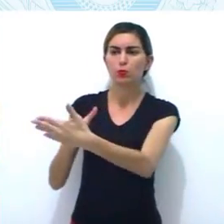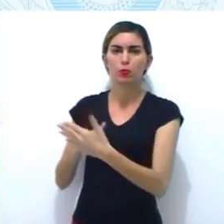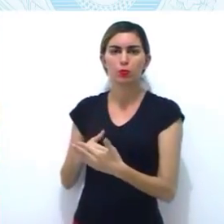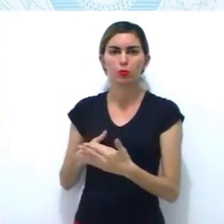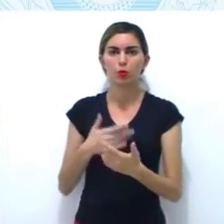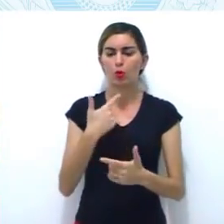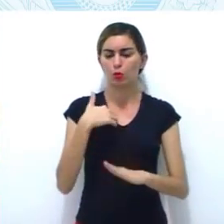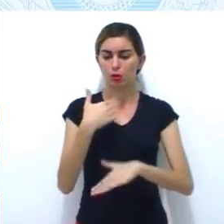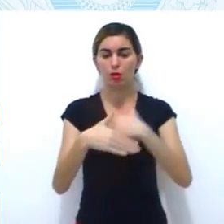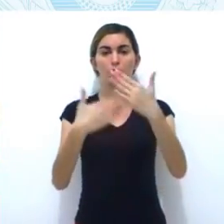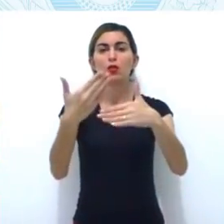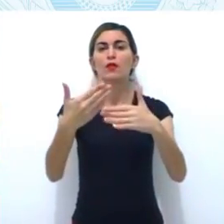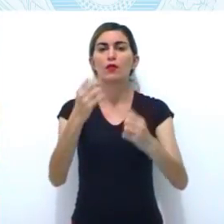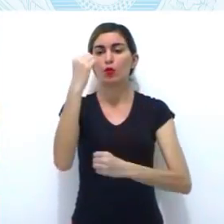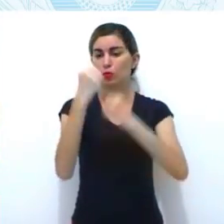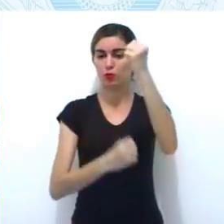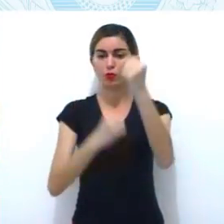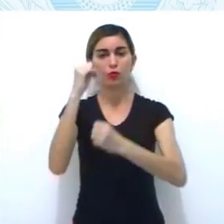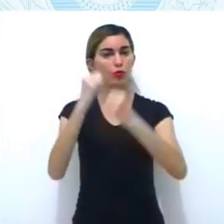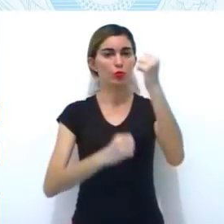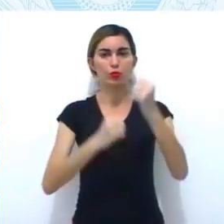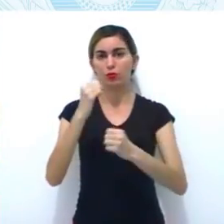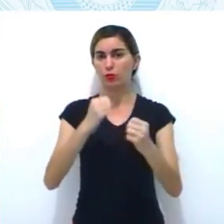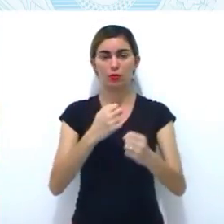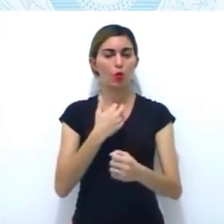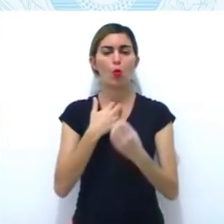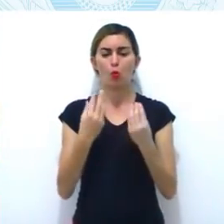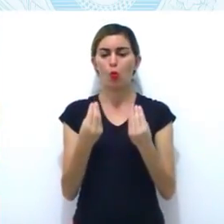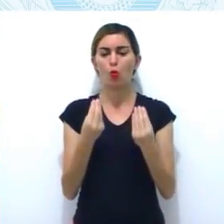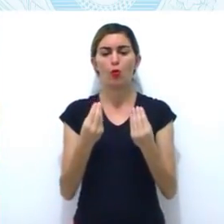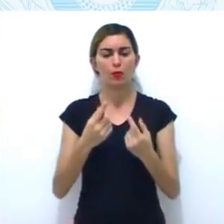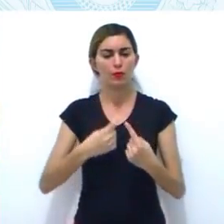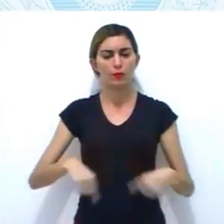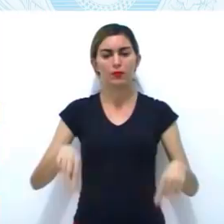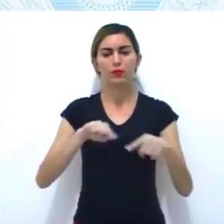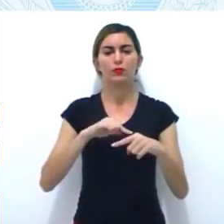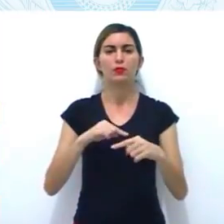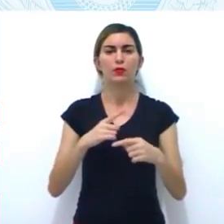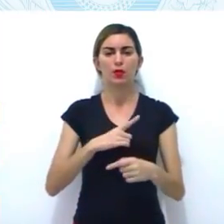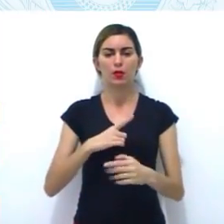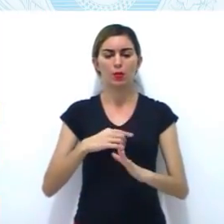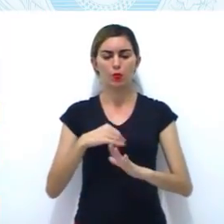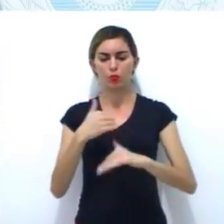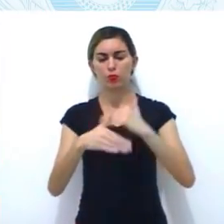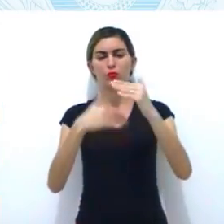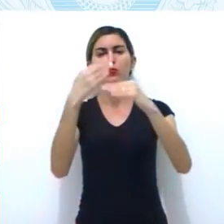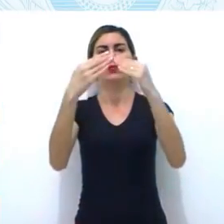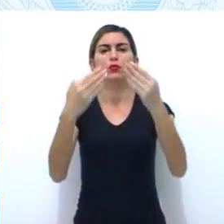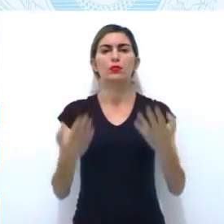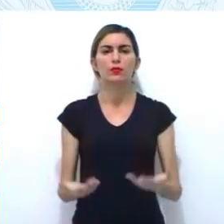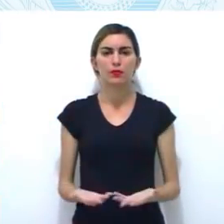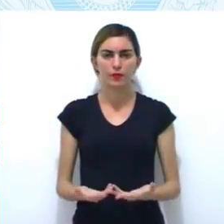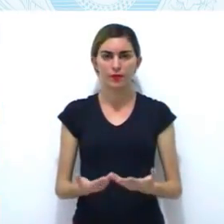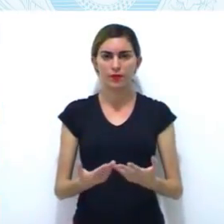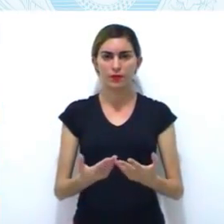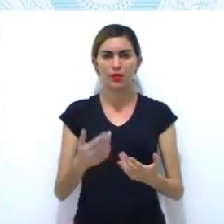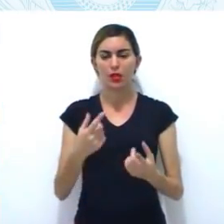de desenvolver indústrias. Como é que nós vamos ter um crescimento